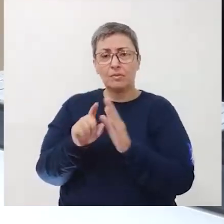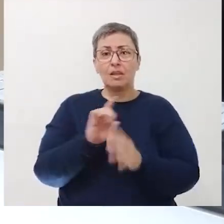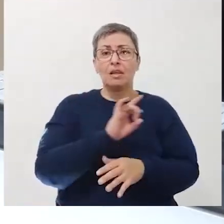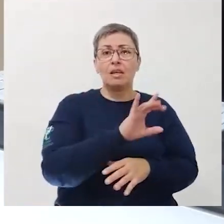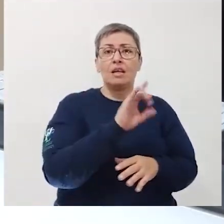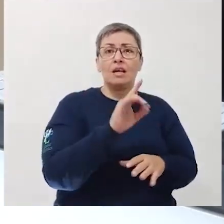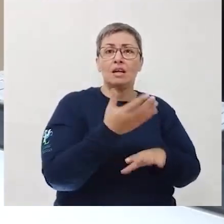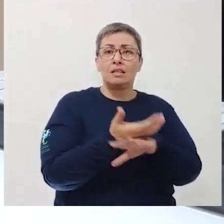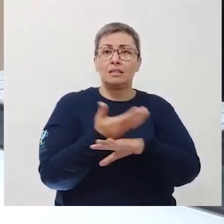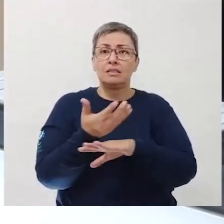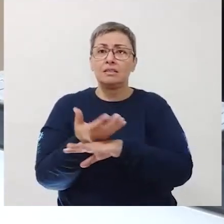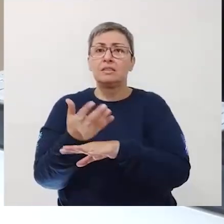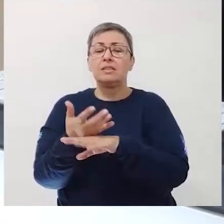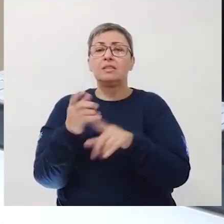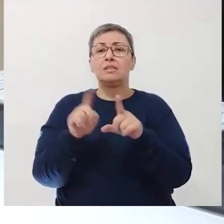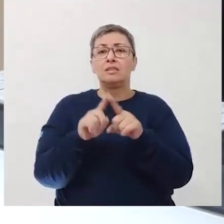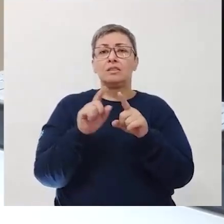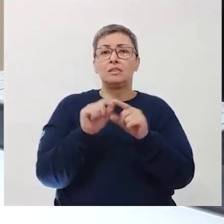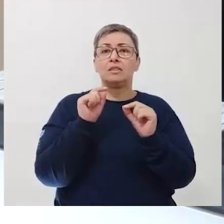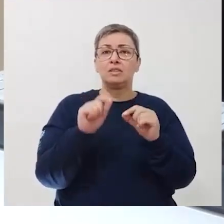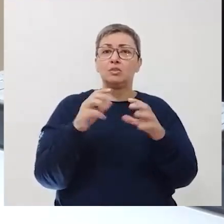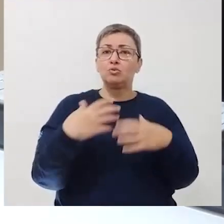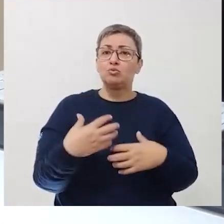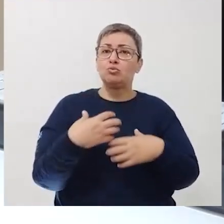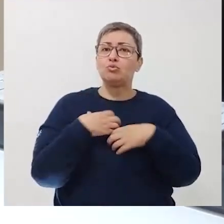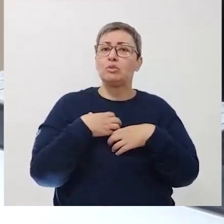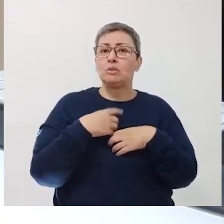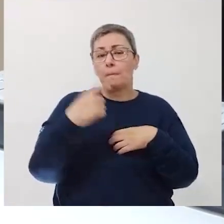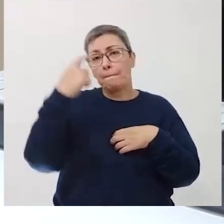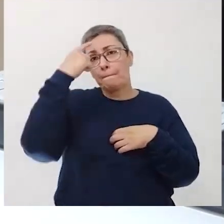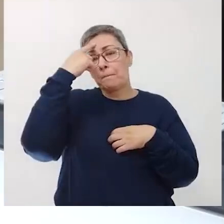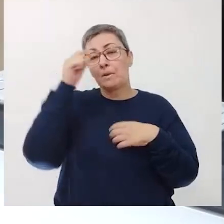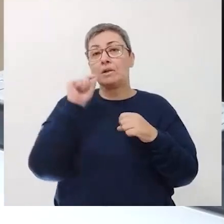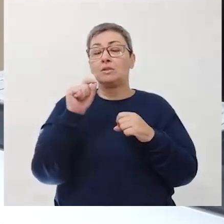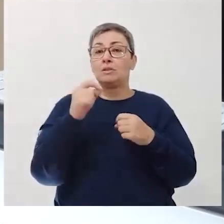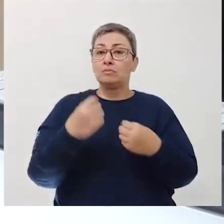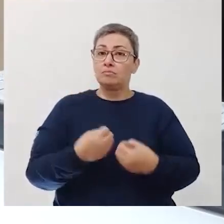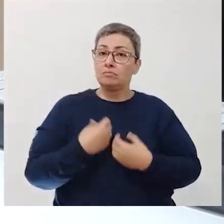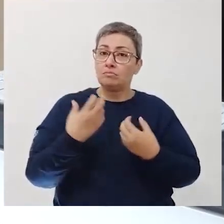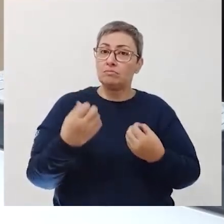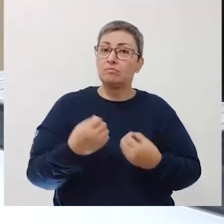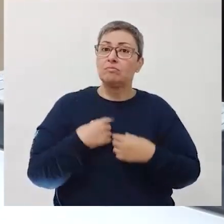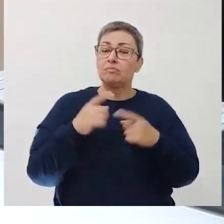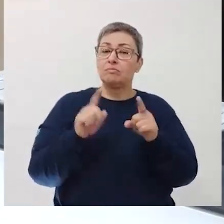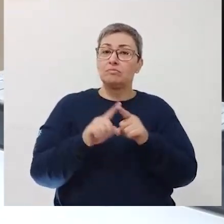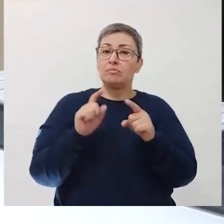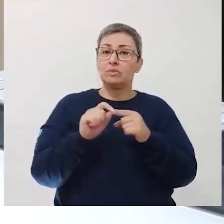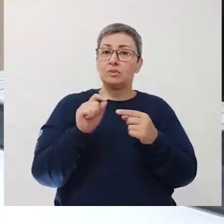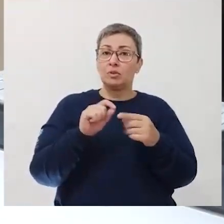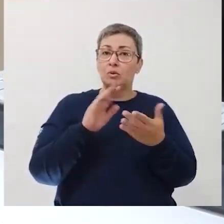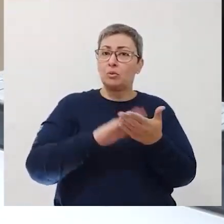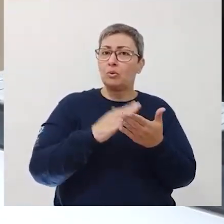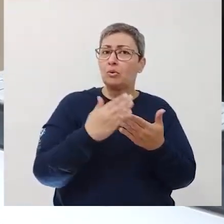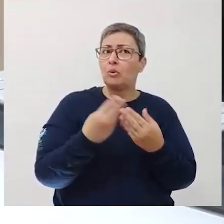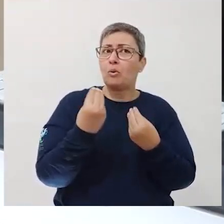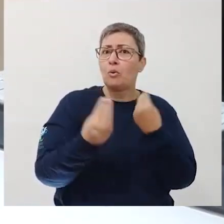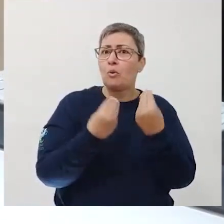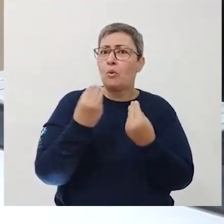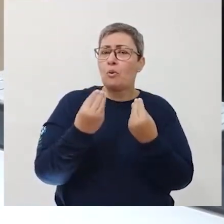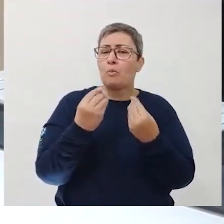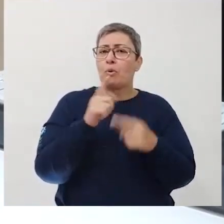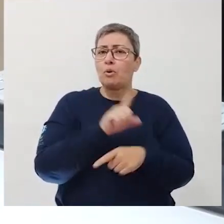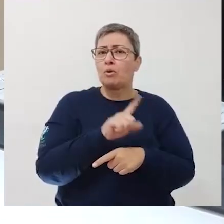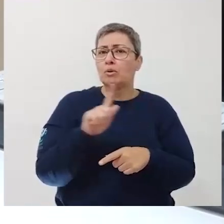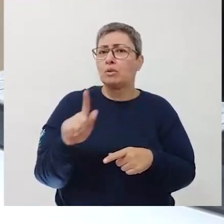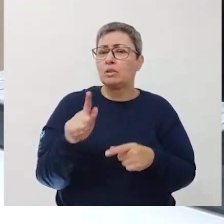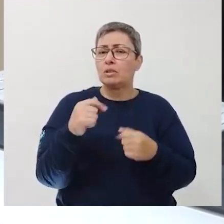Cada disciplina carrega em si uma forma de pensar que se manifesta em suas formas de interpretar o mundo